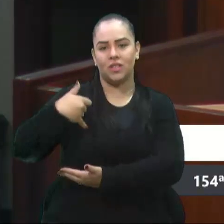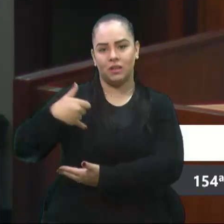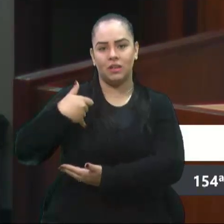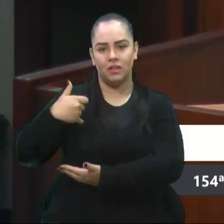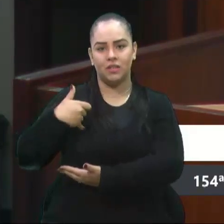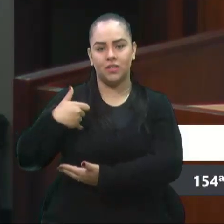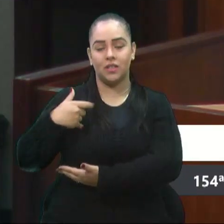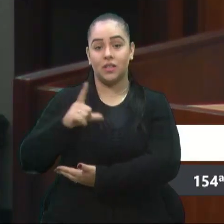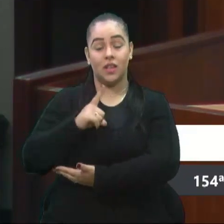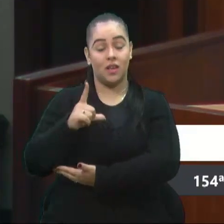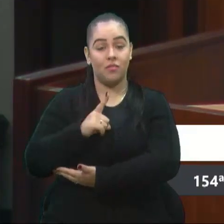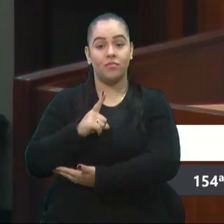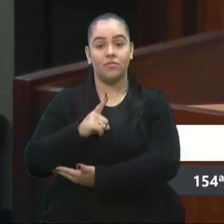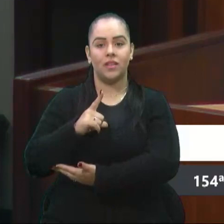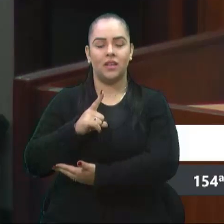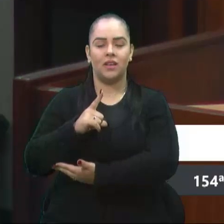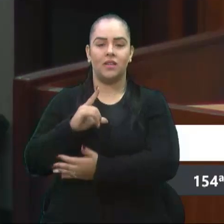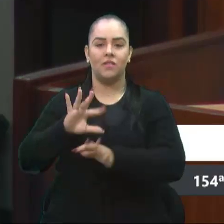veio de uma família humilde,